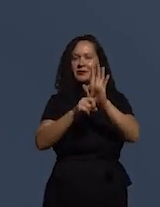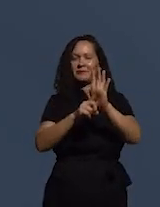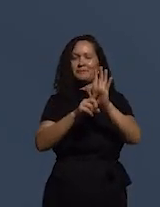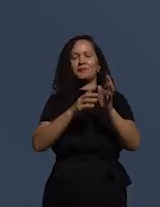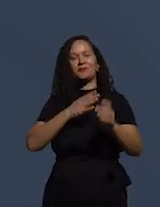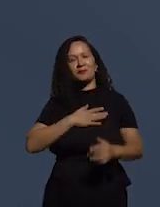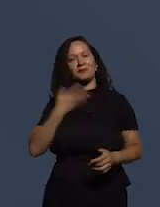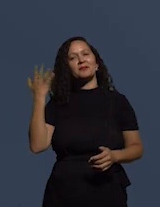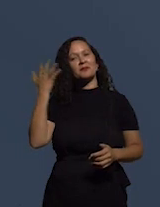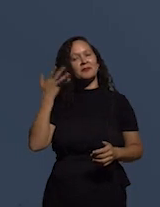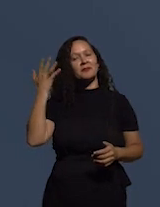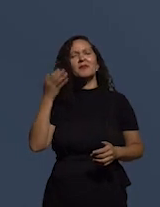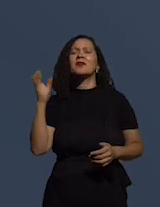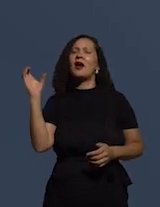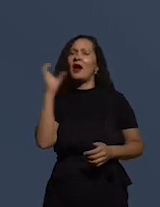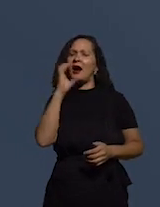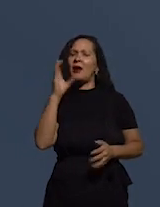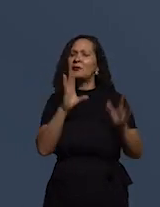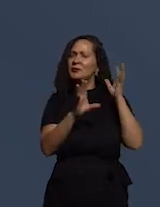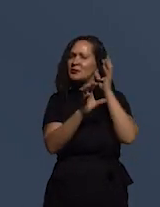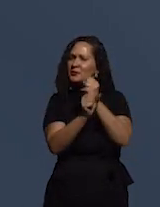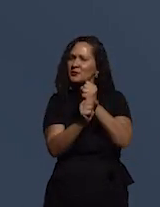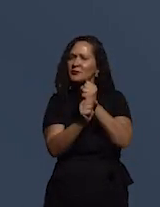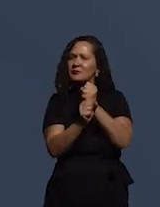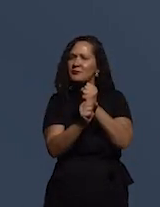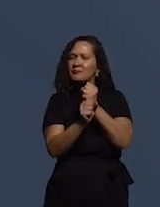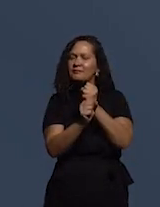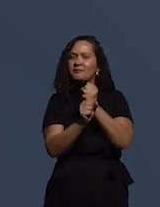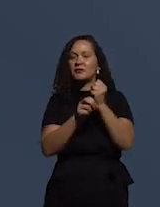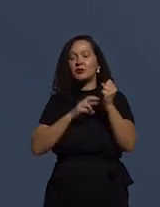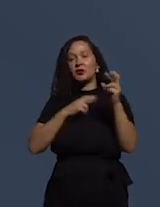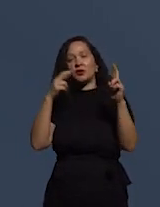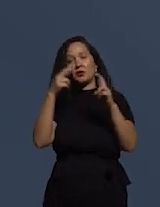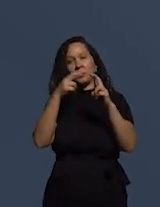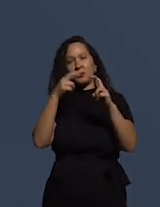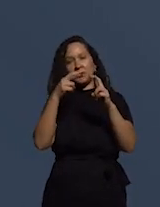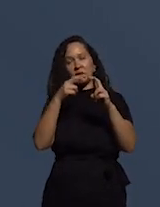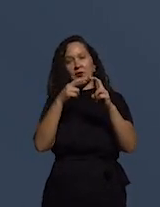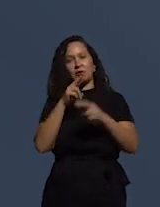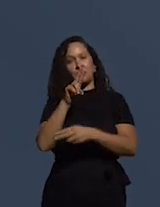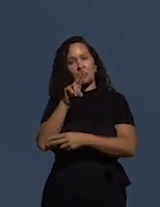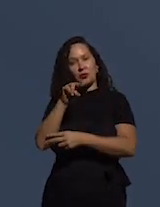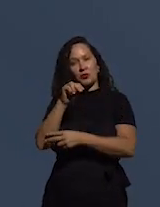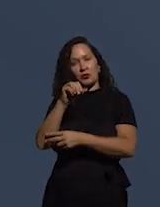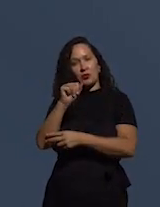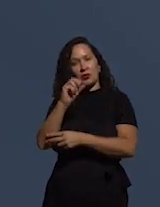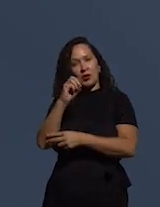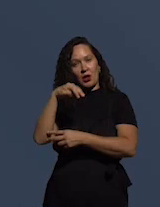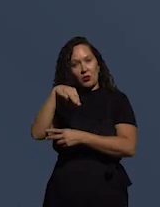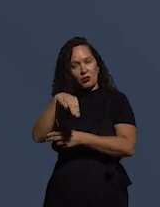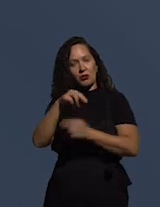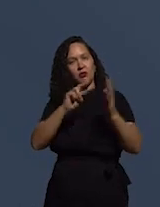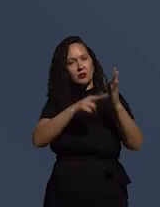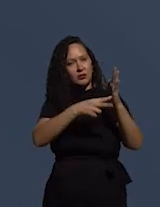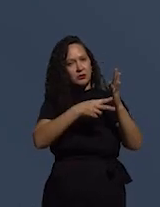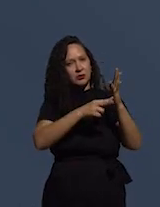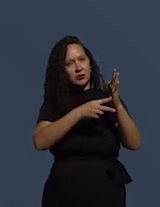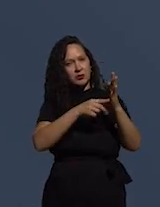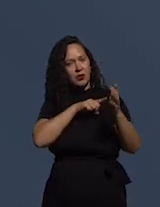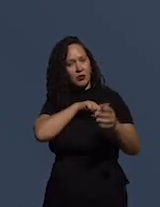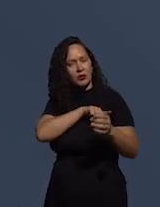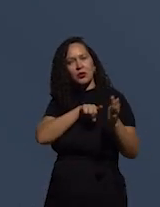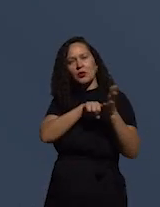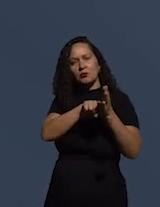serão breves. Eu falo aqui, em nome do NACOM Sindical, do Sindicato Nacional dos Auditores e Técnicos Federais de